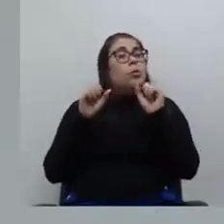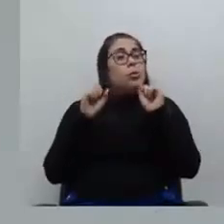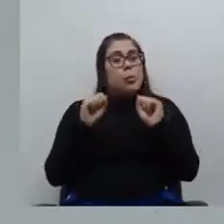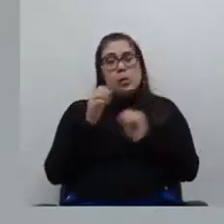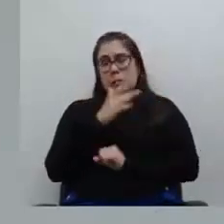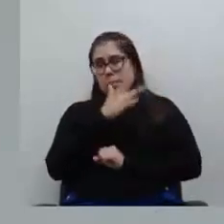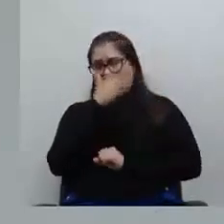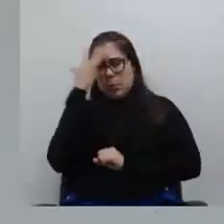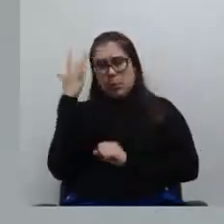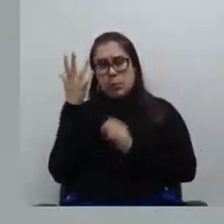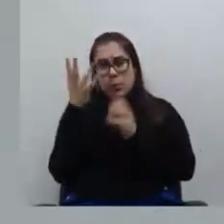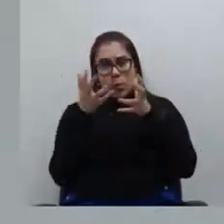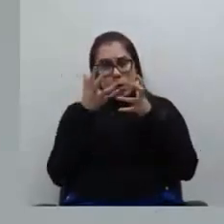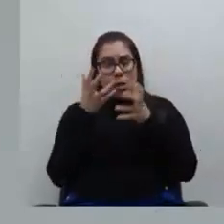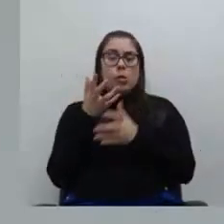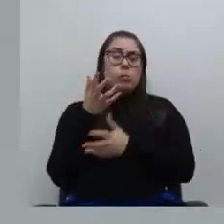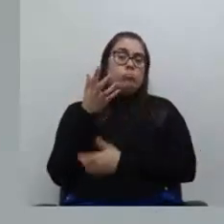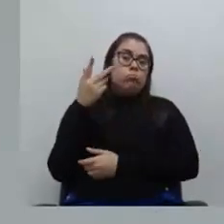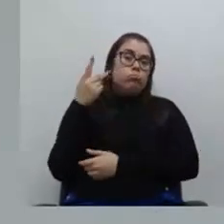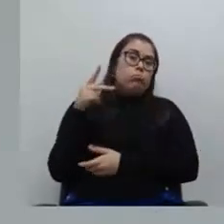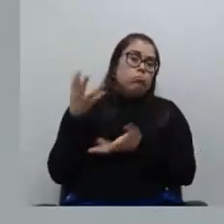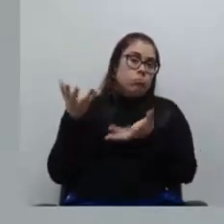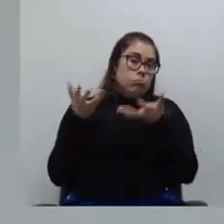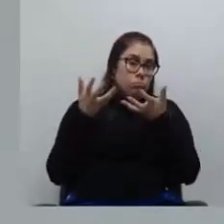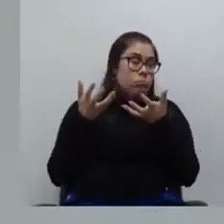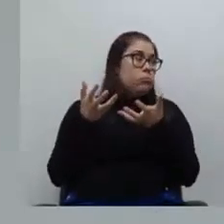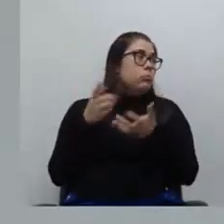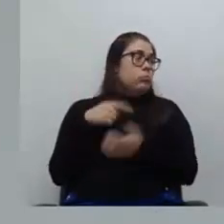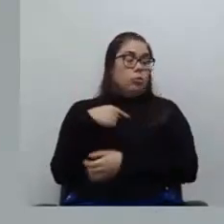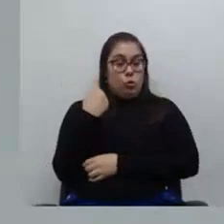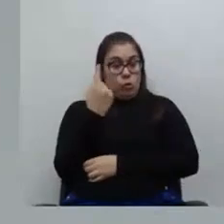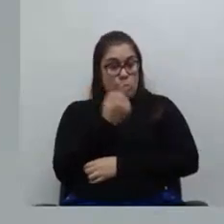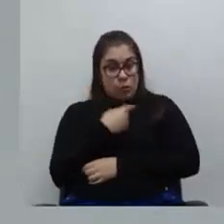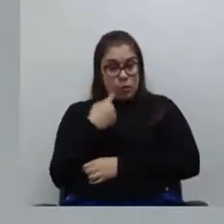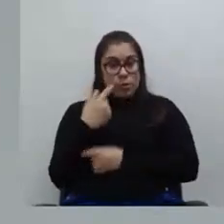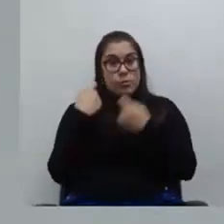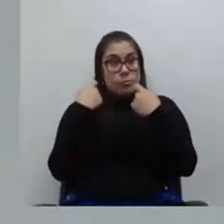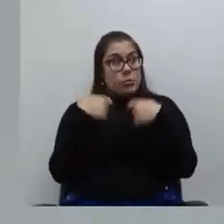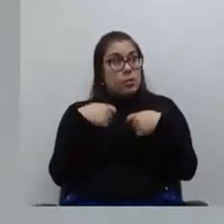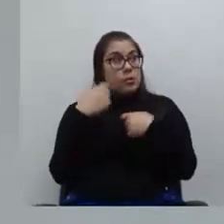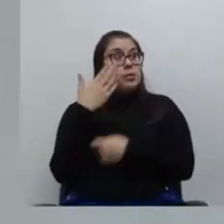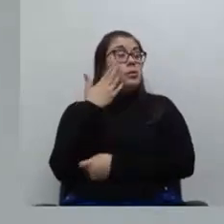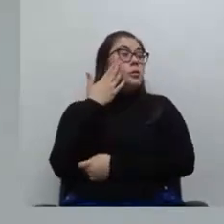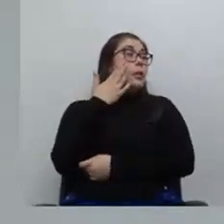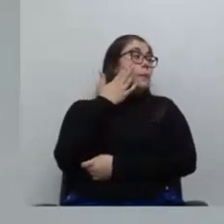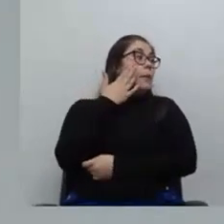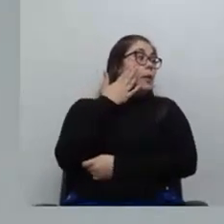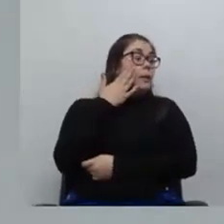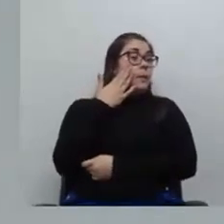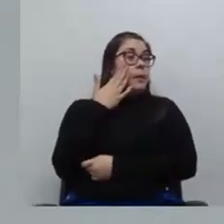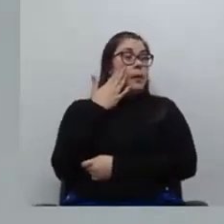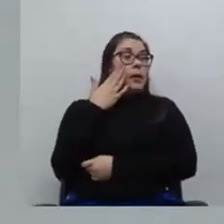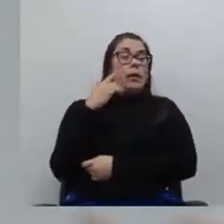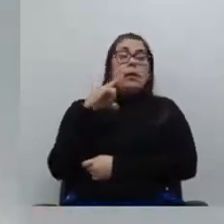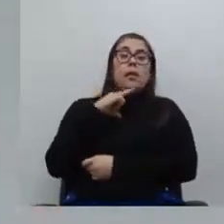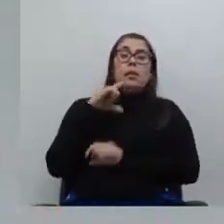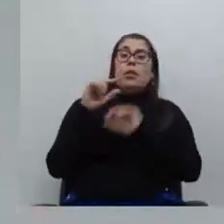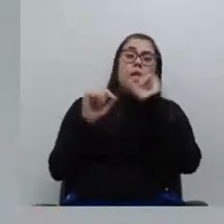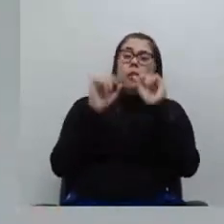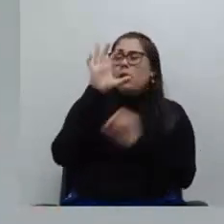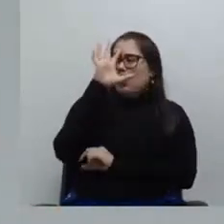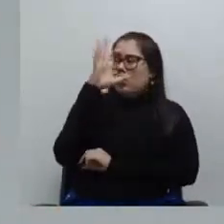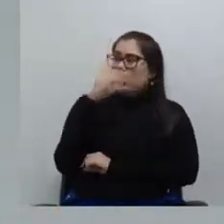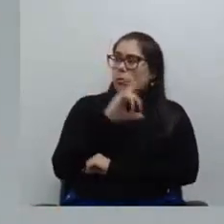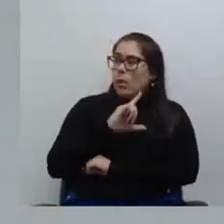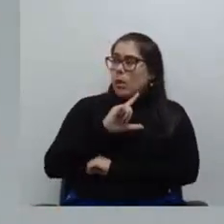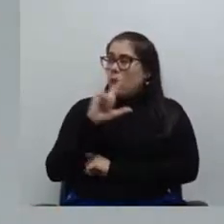a pessoa queira, ela deseja o dela, e aí, não tem nada a com a gente, mas, às vezes, a gente tem que entender que talvez, ouve, né? Por que será que as pessoas